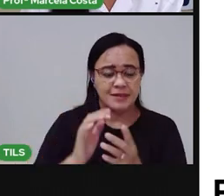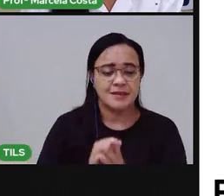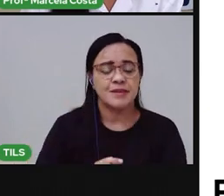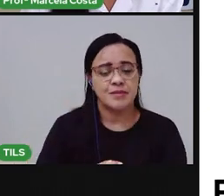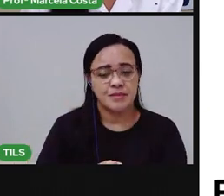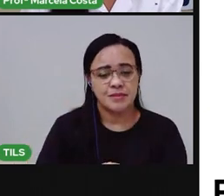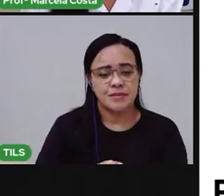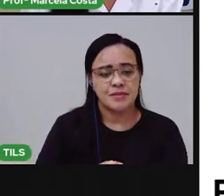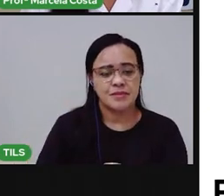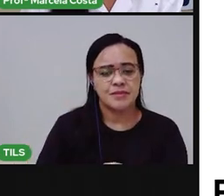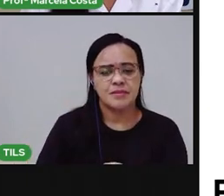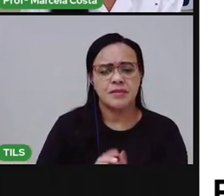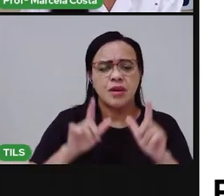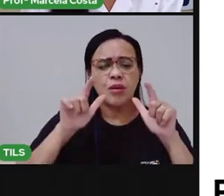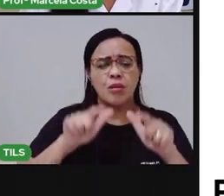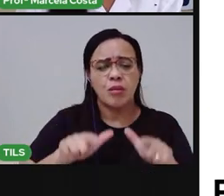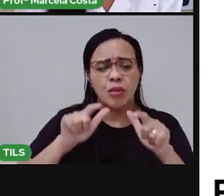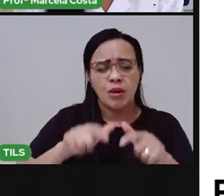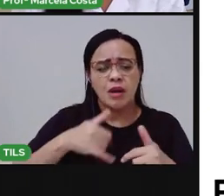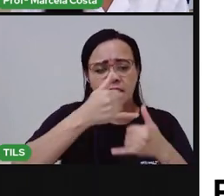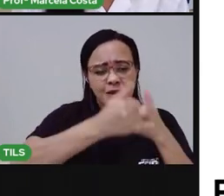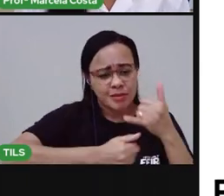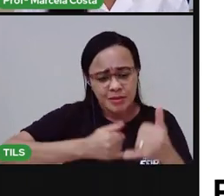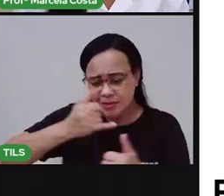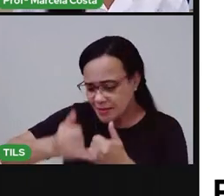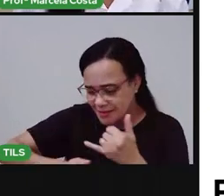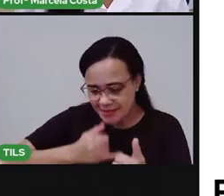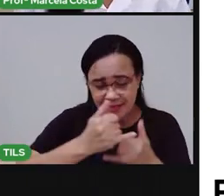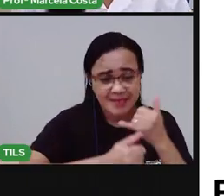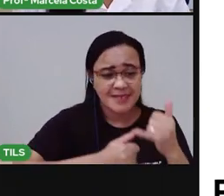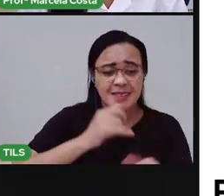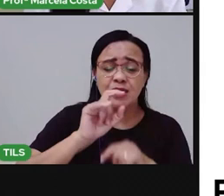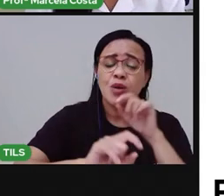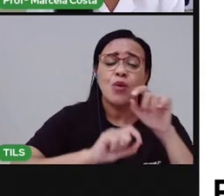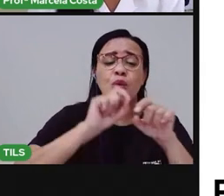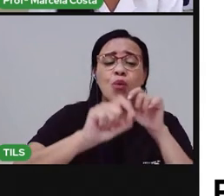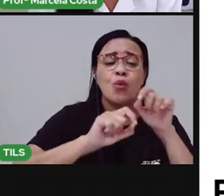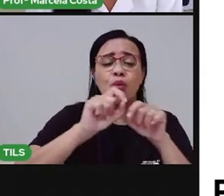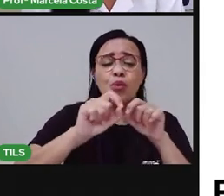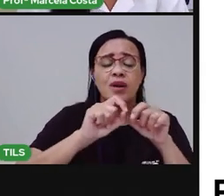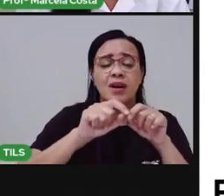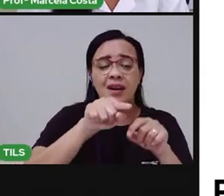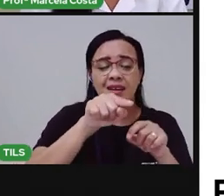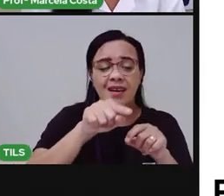E no parque infantil? Que ação você vai fazer lá no parque infantil?